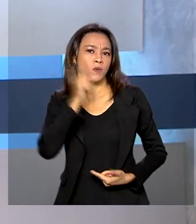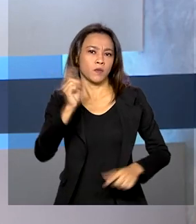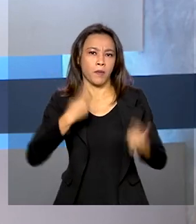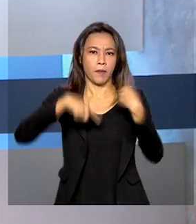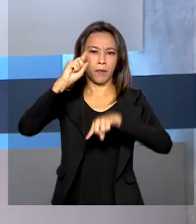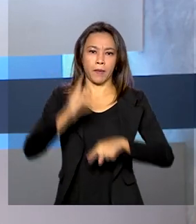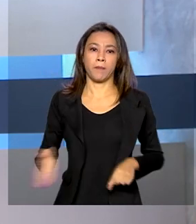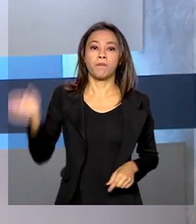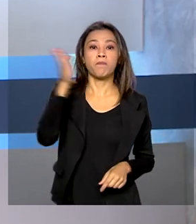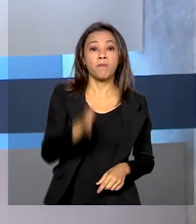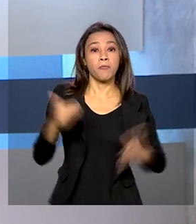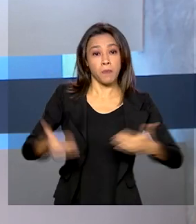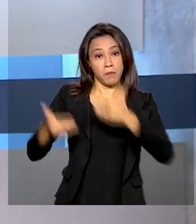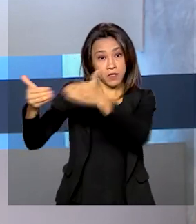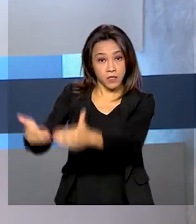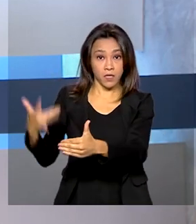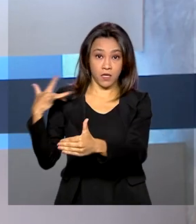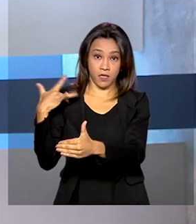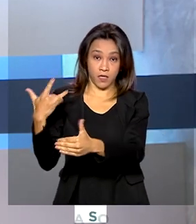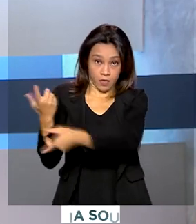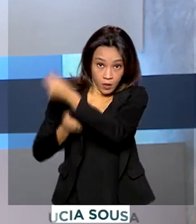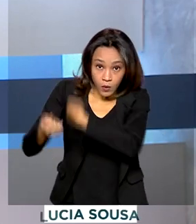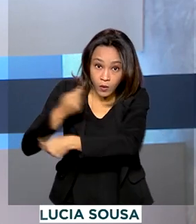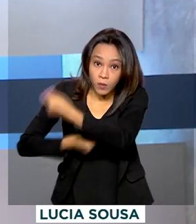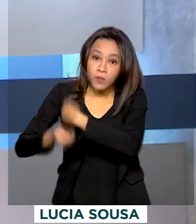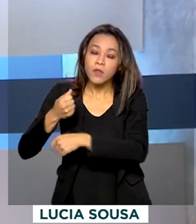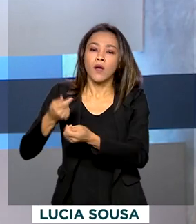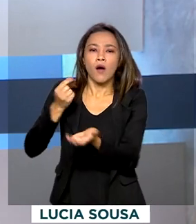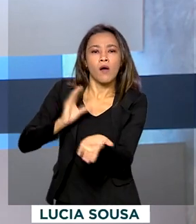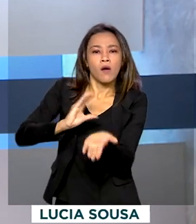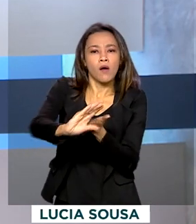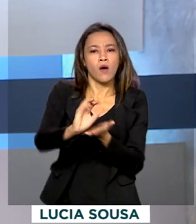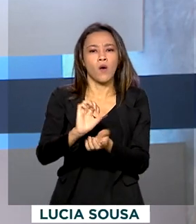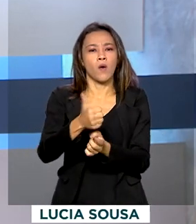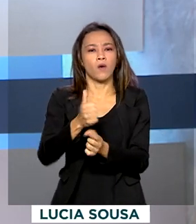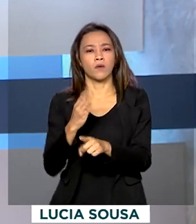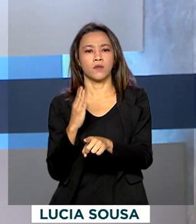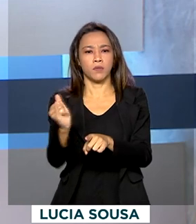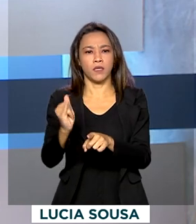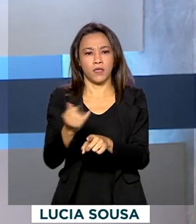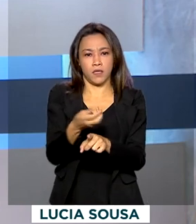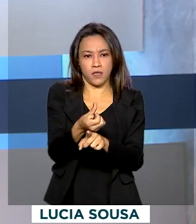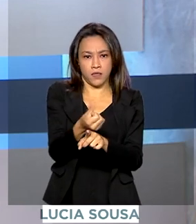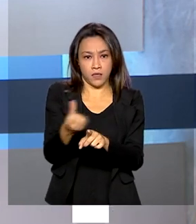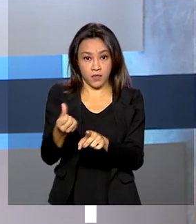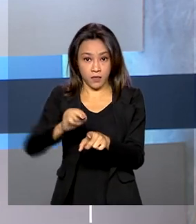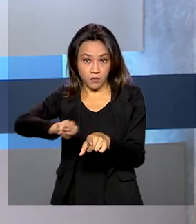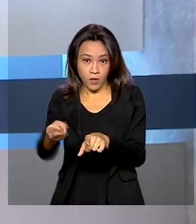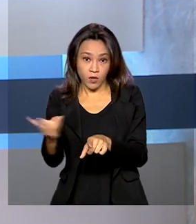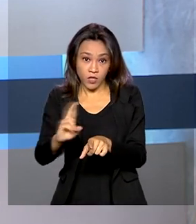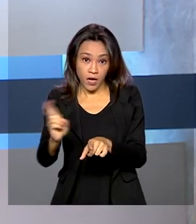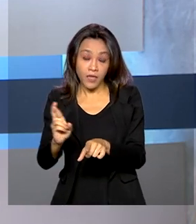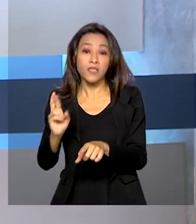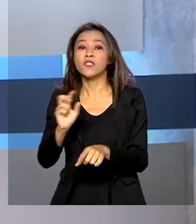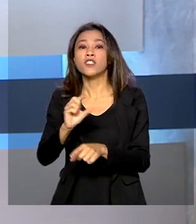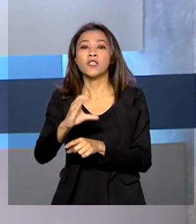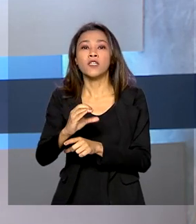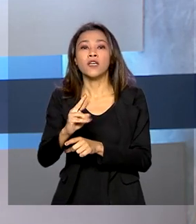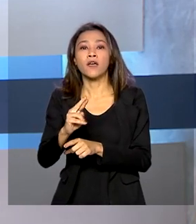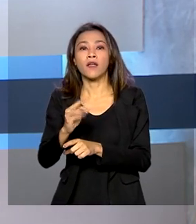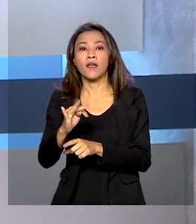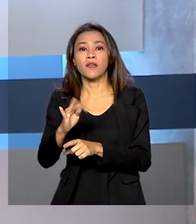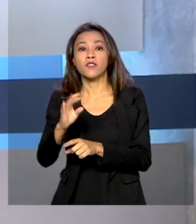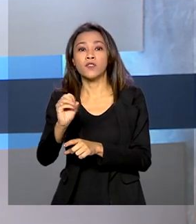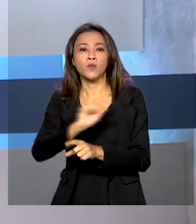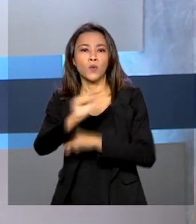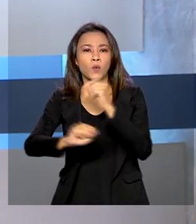O Ministério da Economia liberou na última sexta-feira 11 bilhões e 700 milhões de reais em créditos extraordinários para o